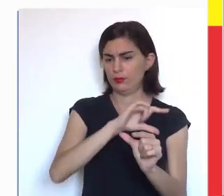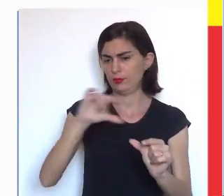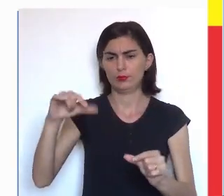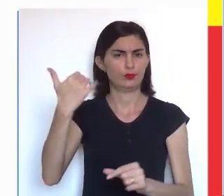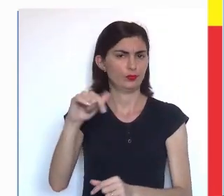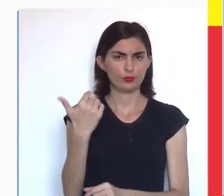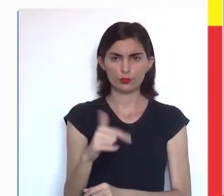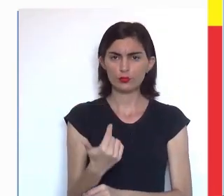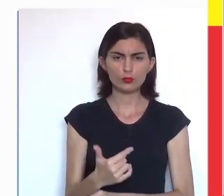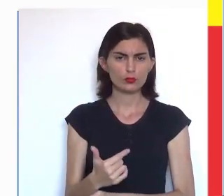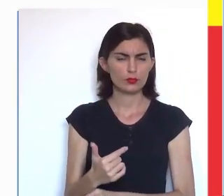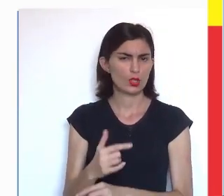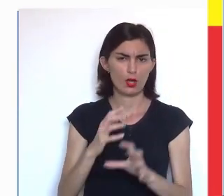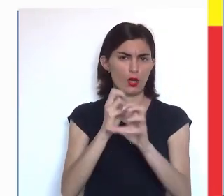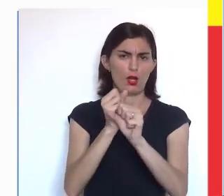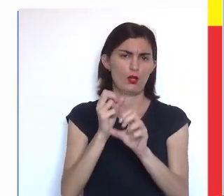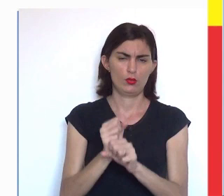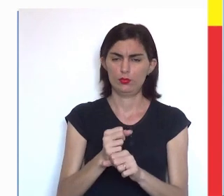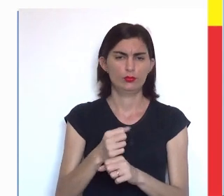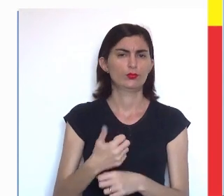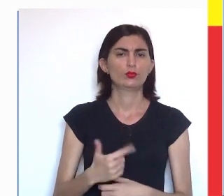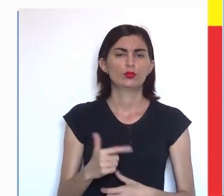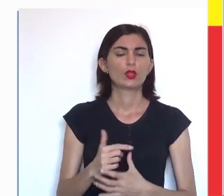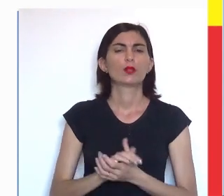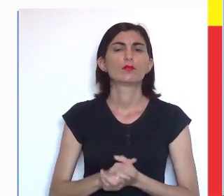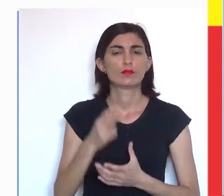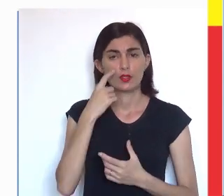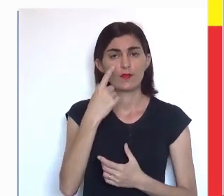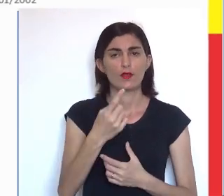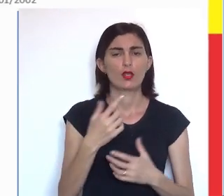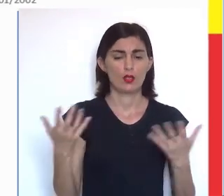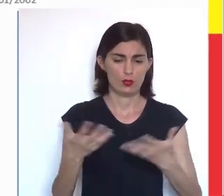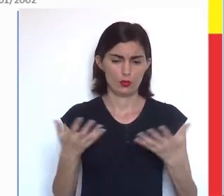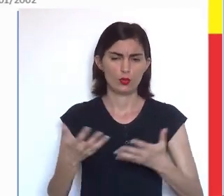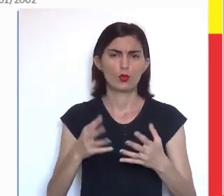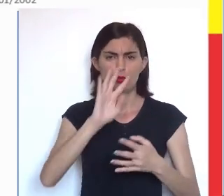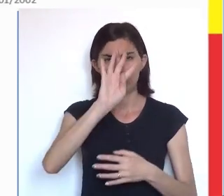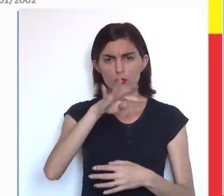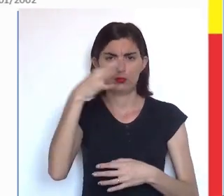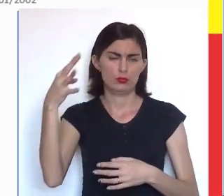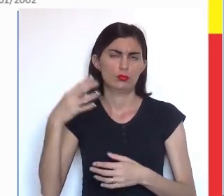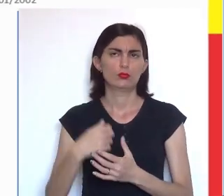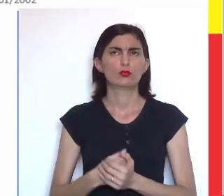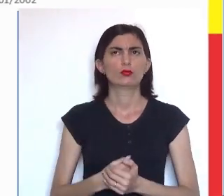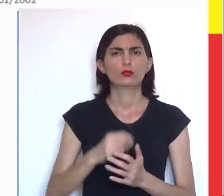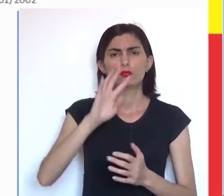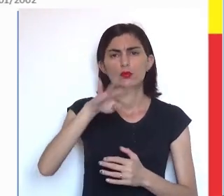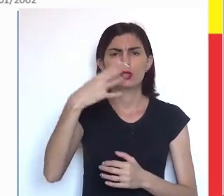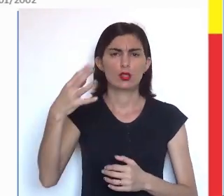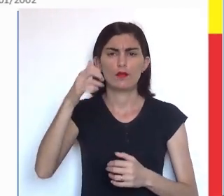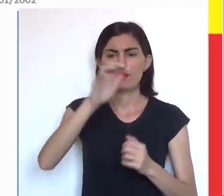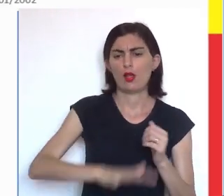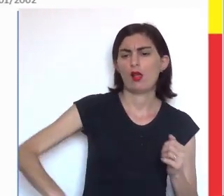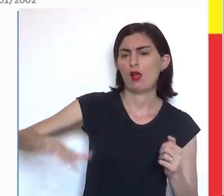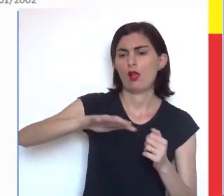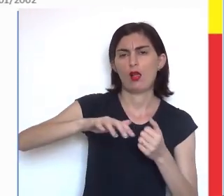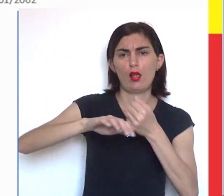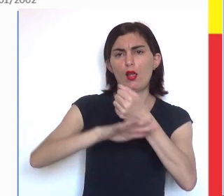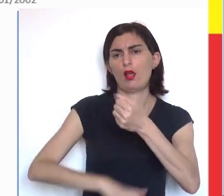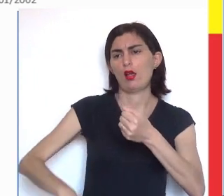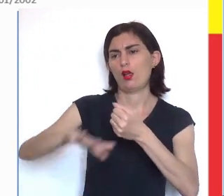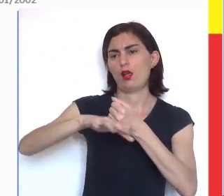tem o eixo lá, vertical e nem o horizontal. Veja agora este gráfico, gráfico de área.